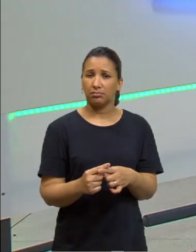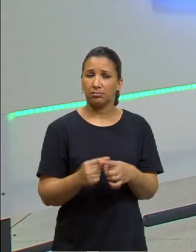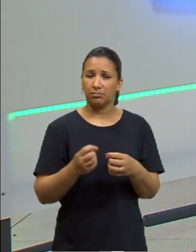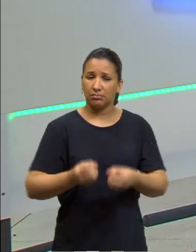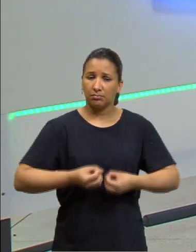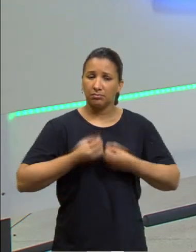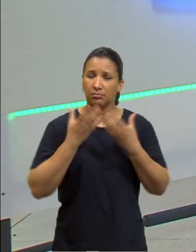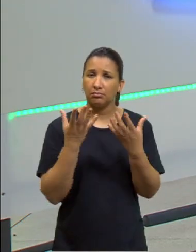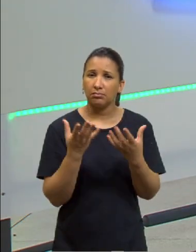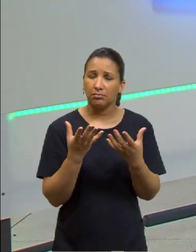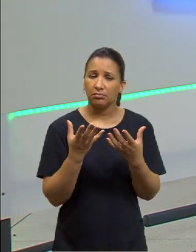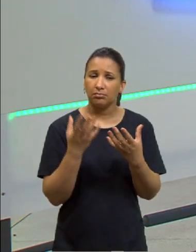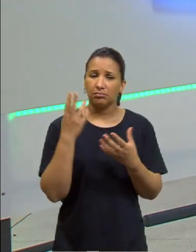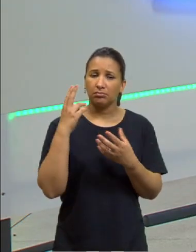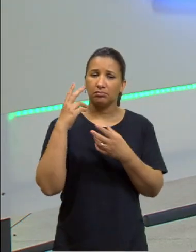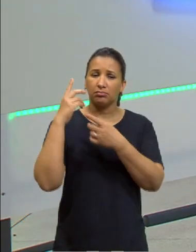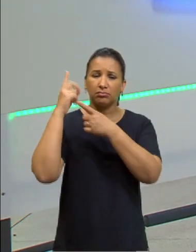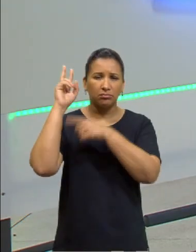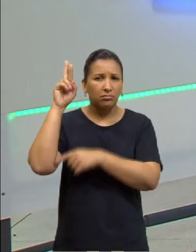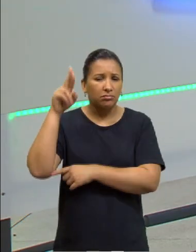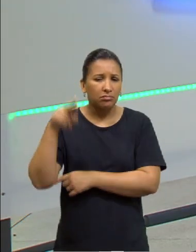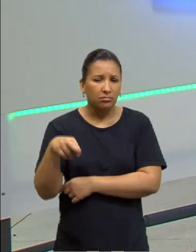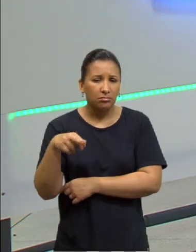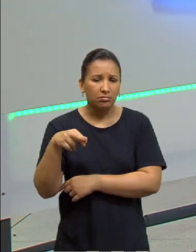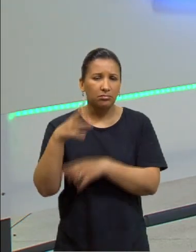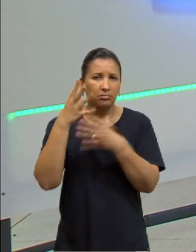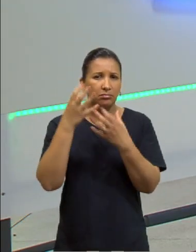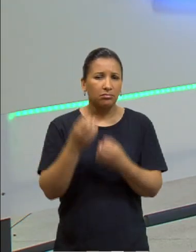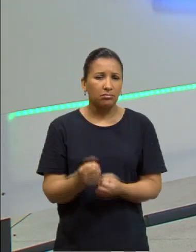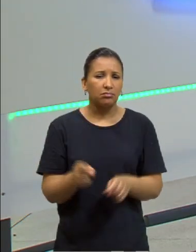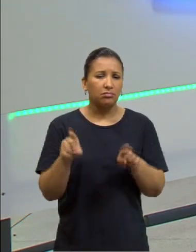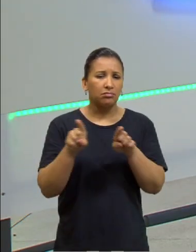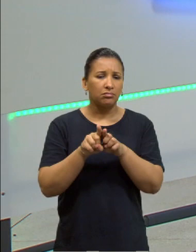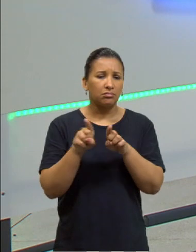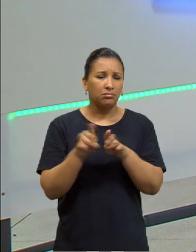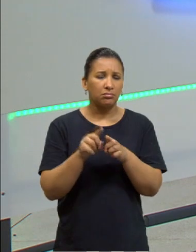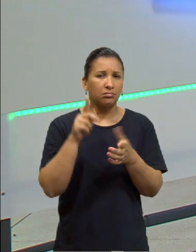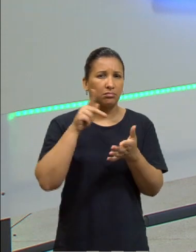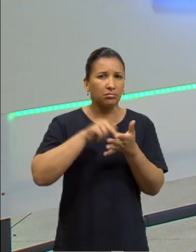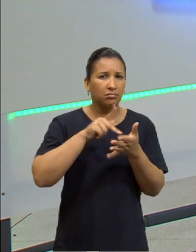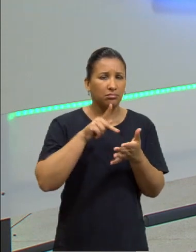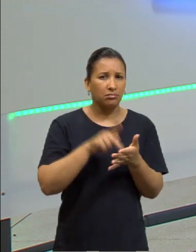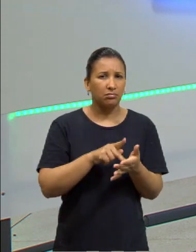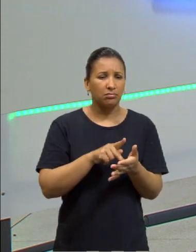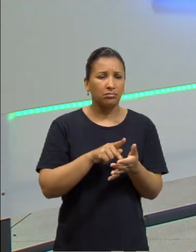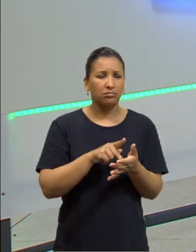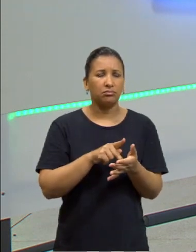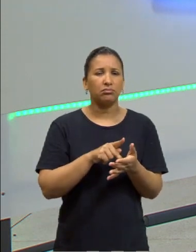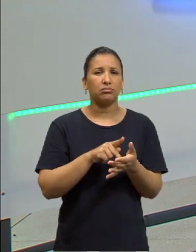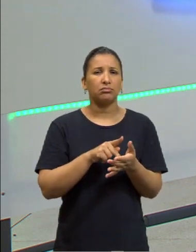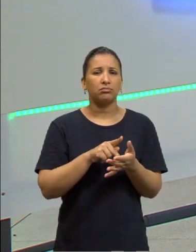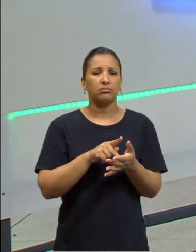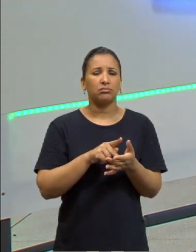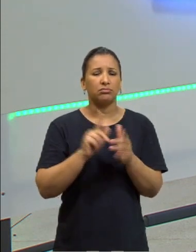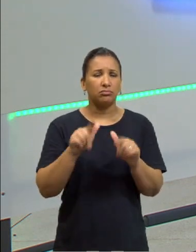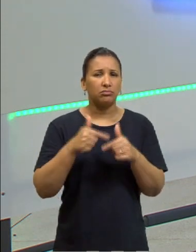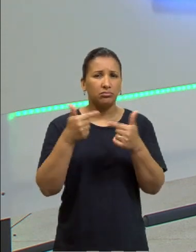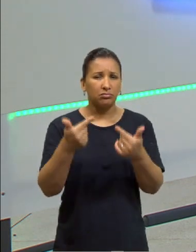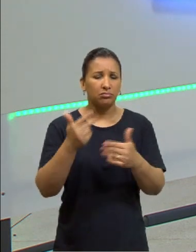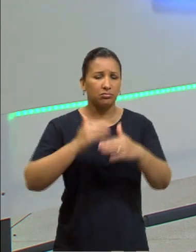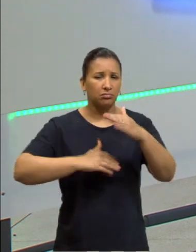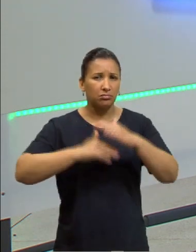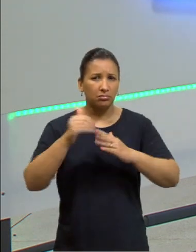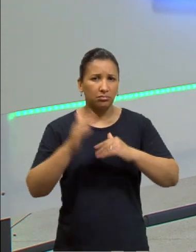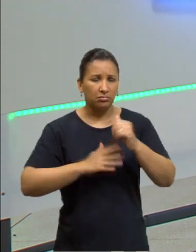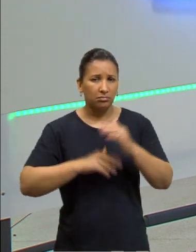expressão de racionalidade, ela permite, então, legitima a moralidade que são as ações praticadas.